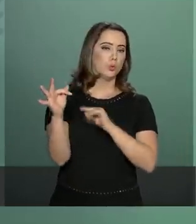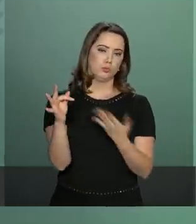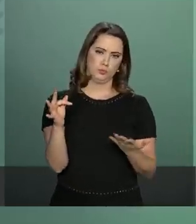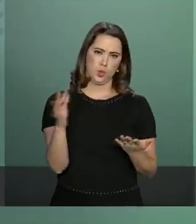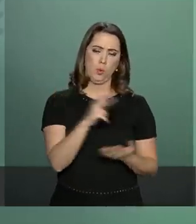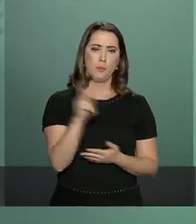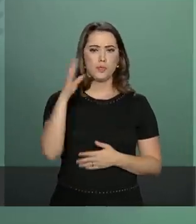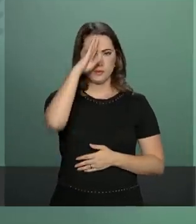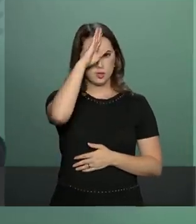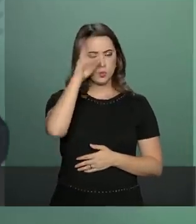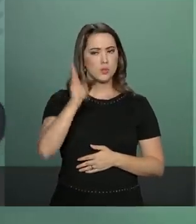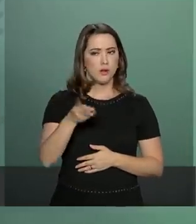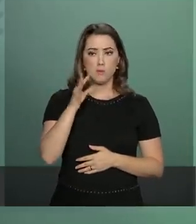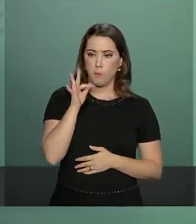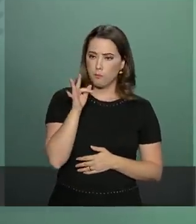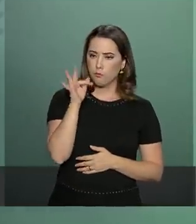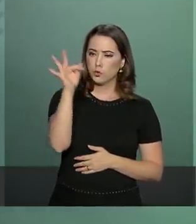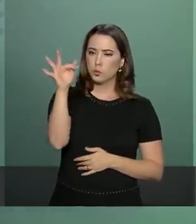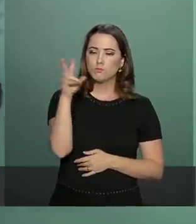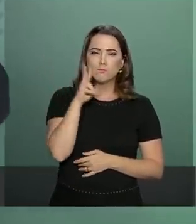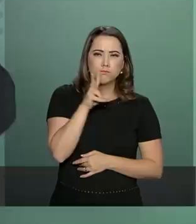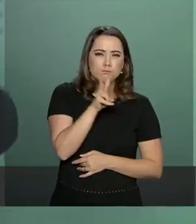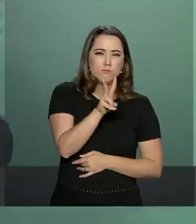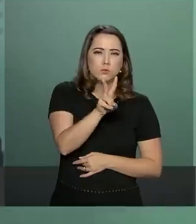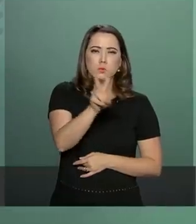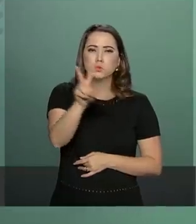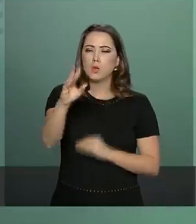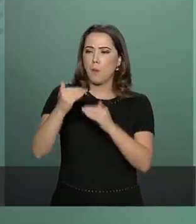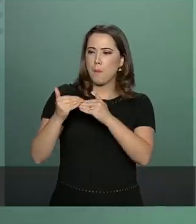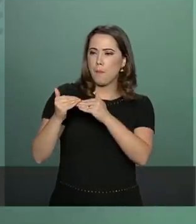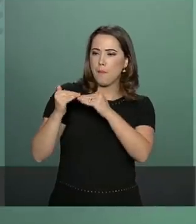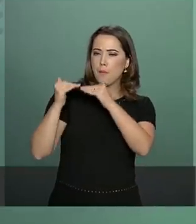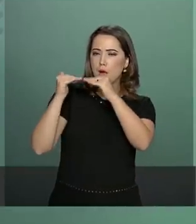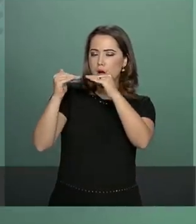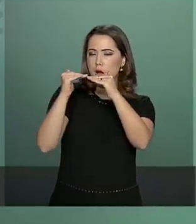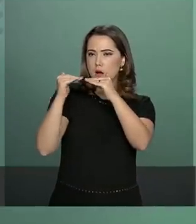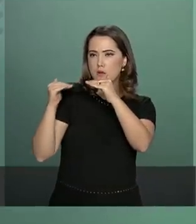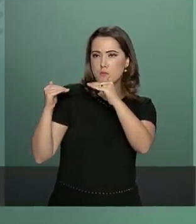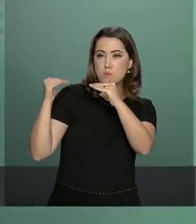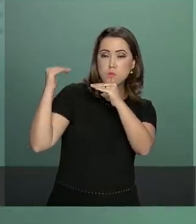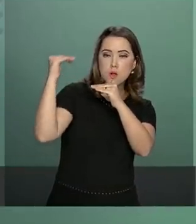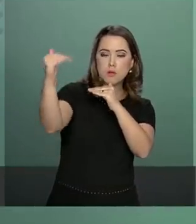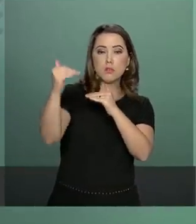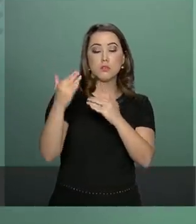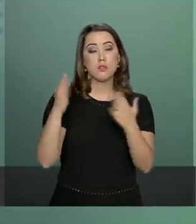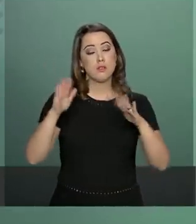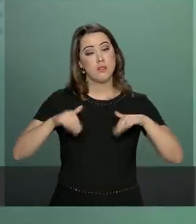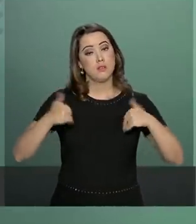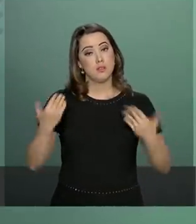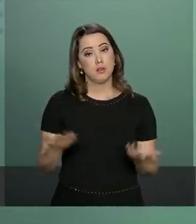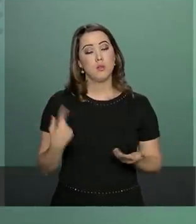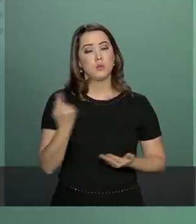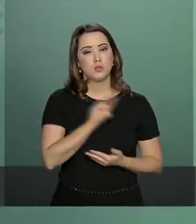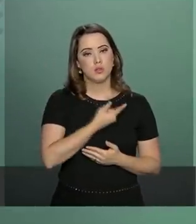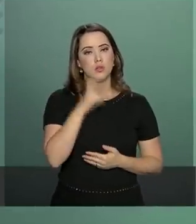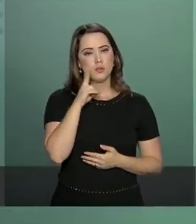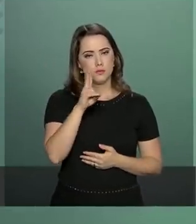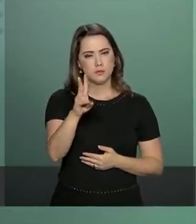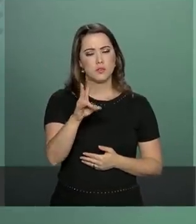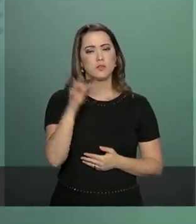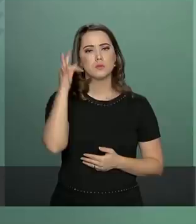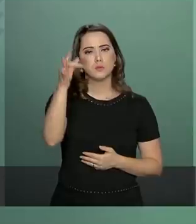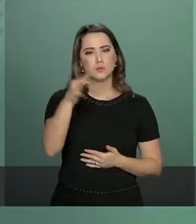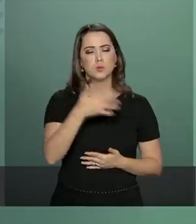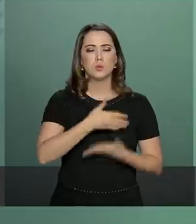presidente já vem olhando para frente acima da linha de crista que a partir dela que nós podemos ver um futuro